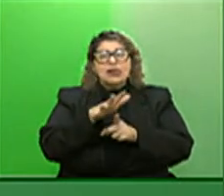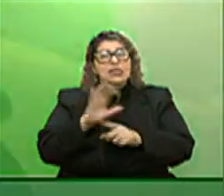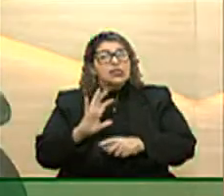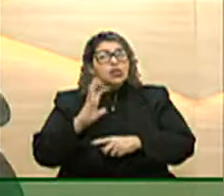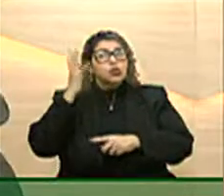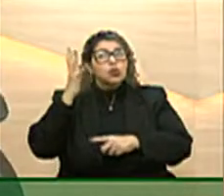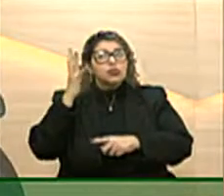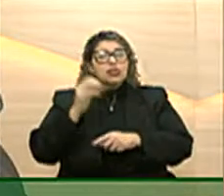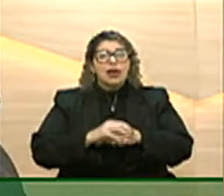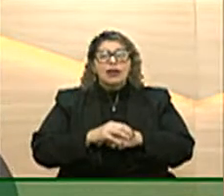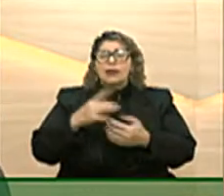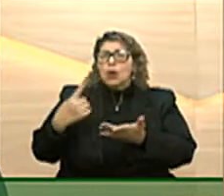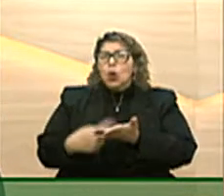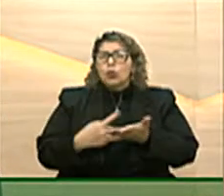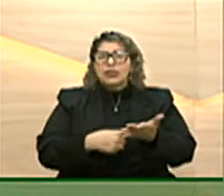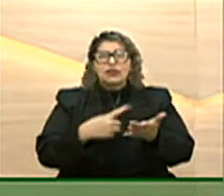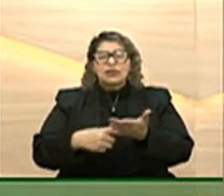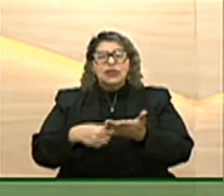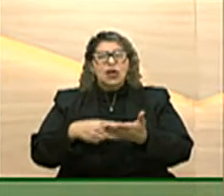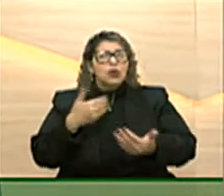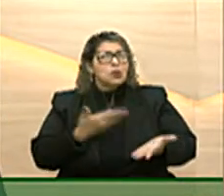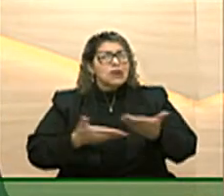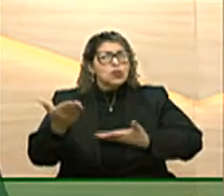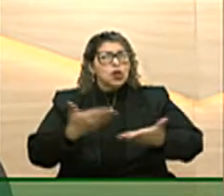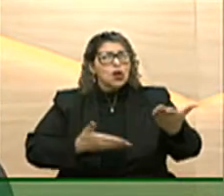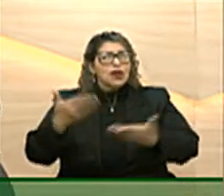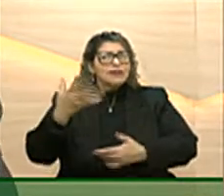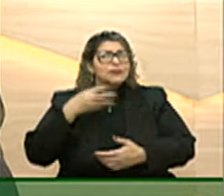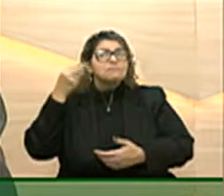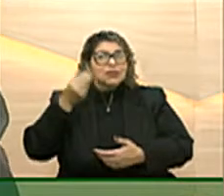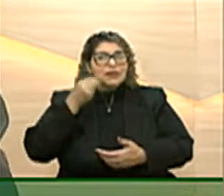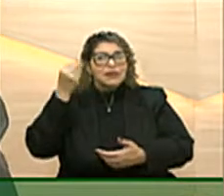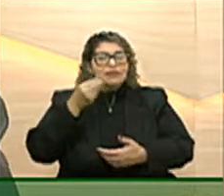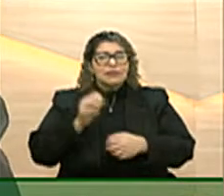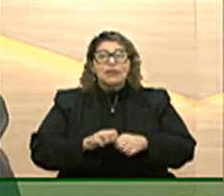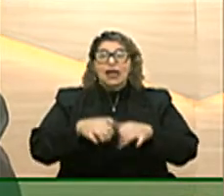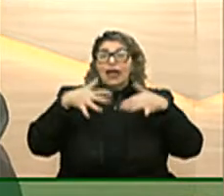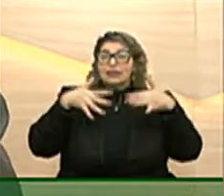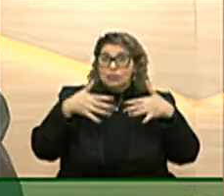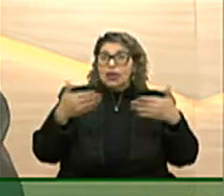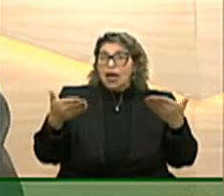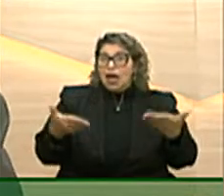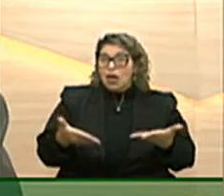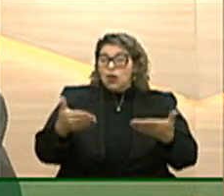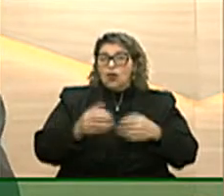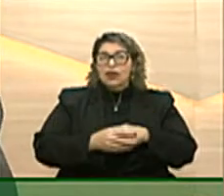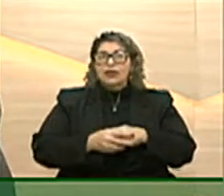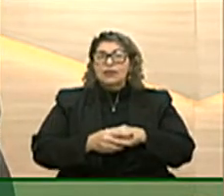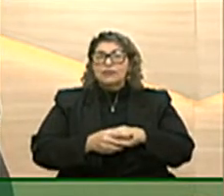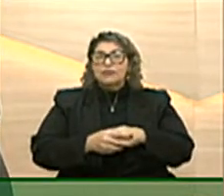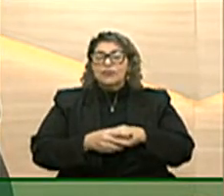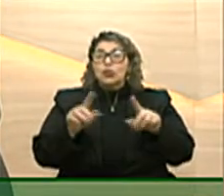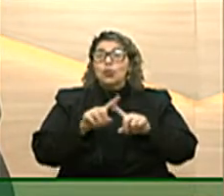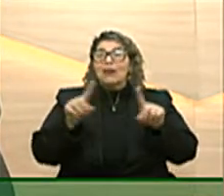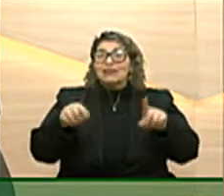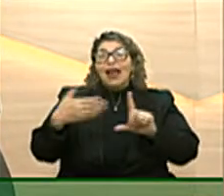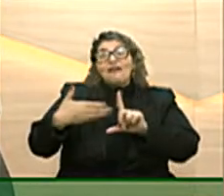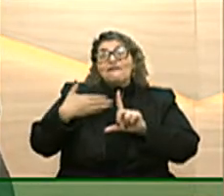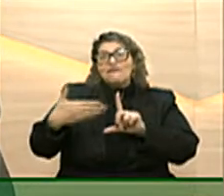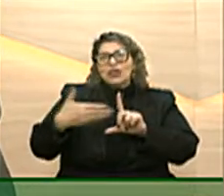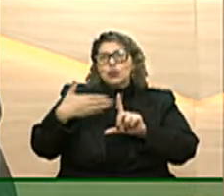buscar o consenso e a troca de experiências a Assembleia Legislativa vai trazer a uma mesma sala virtual